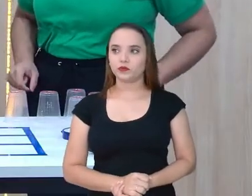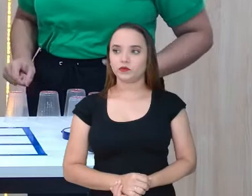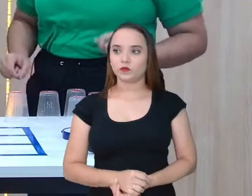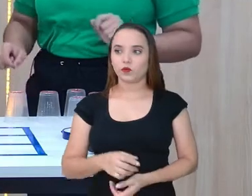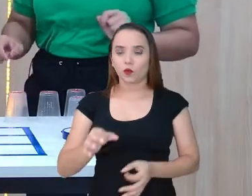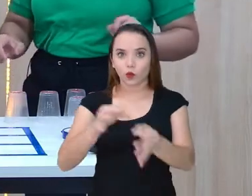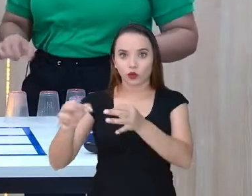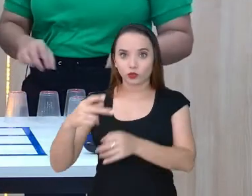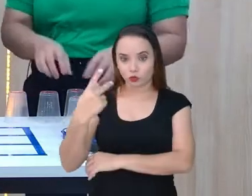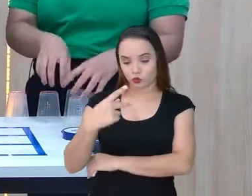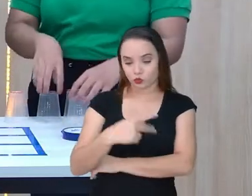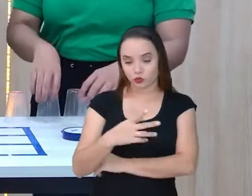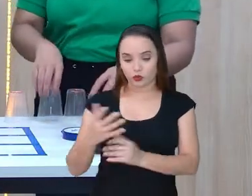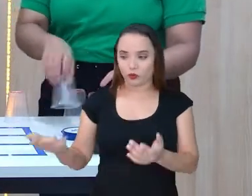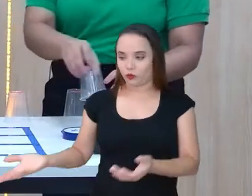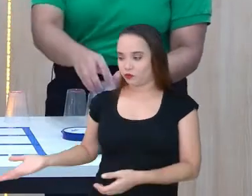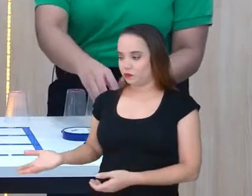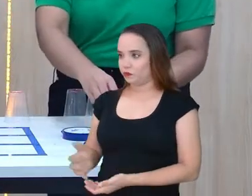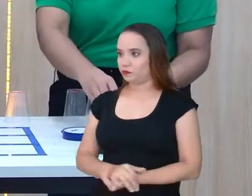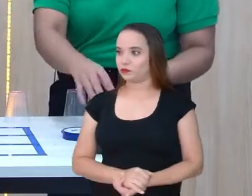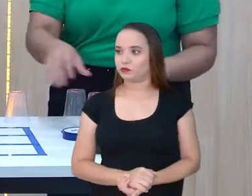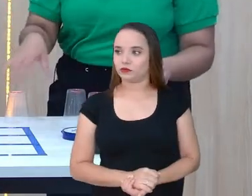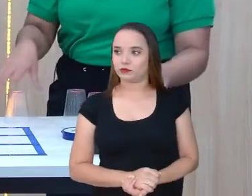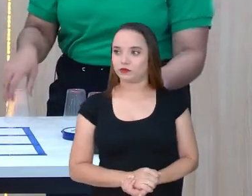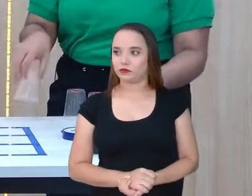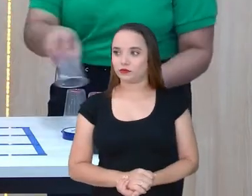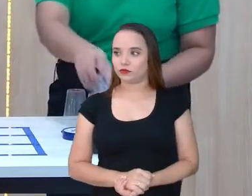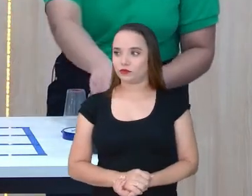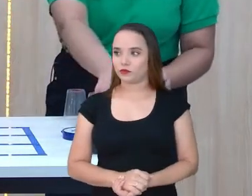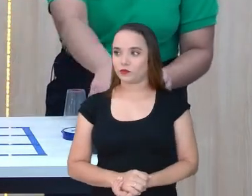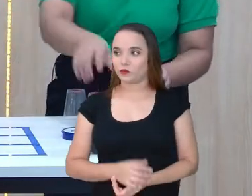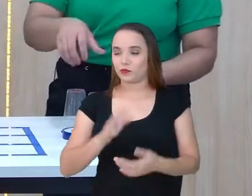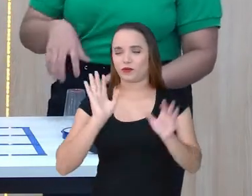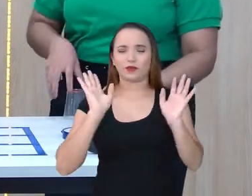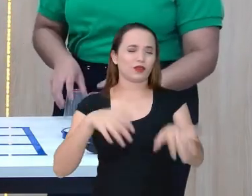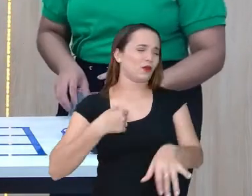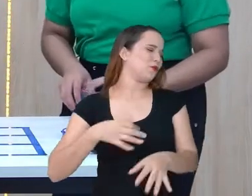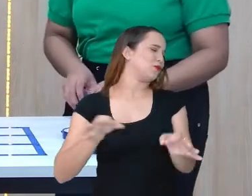Coloca teus copinhos assim, ó. Menina, tu sabe que eu não organizo as coisas,